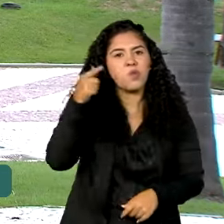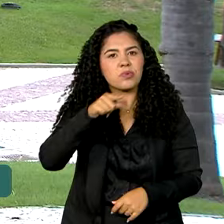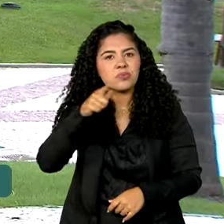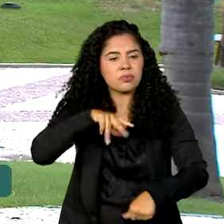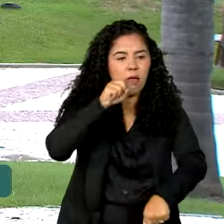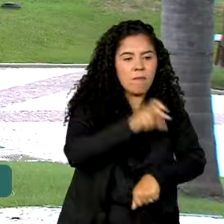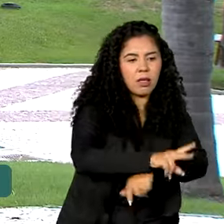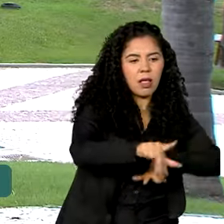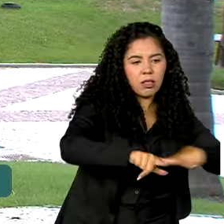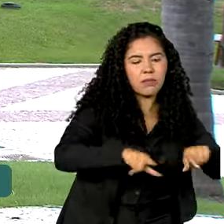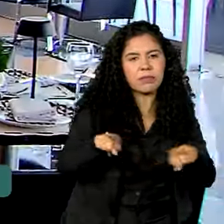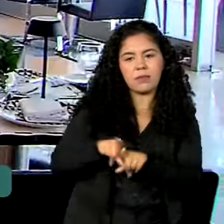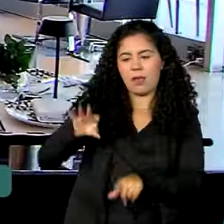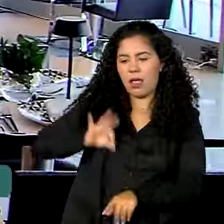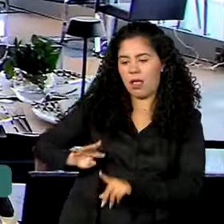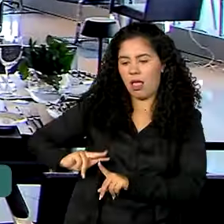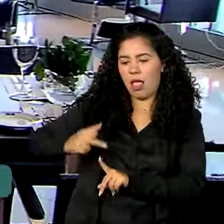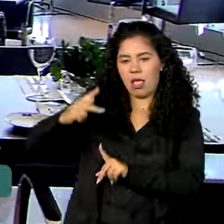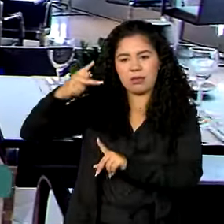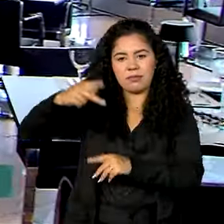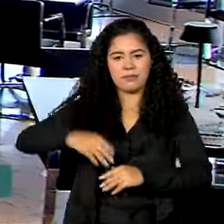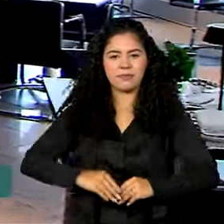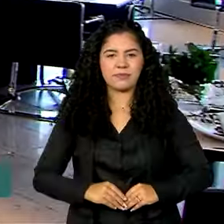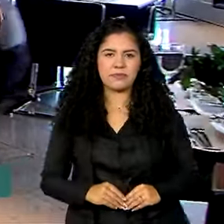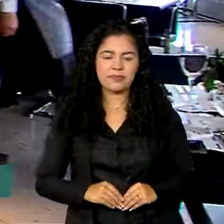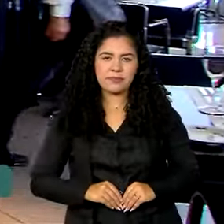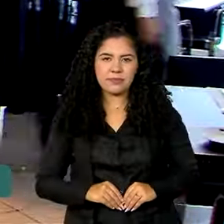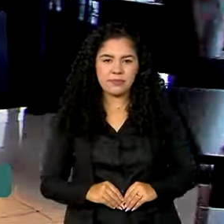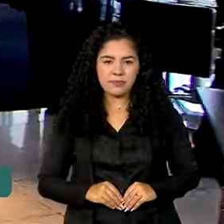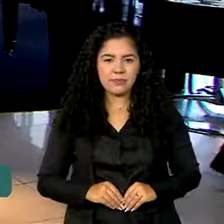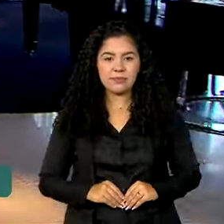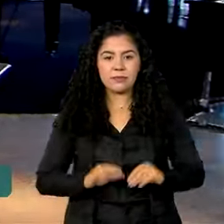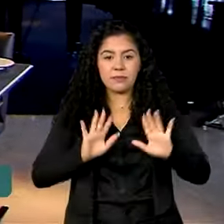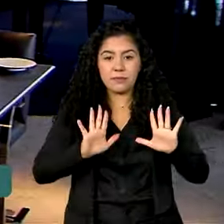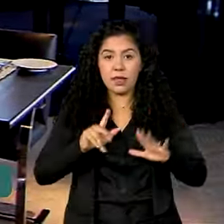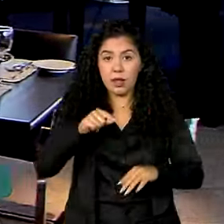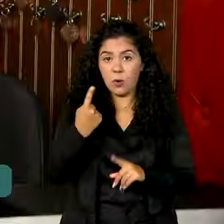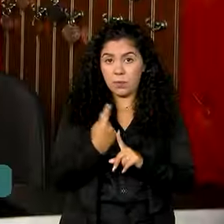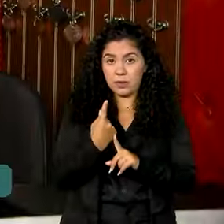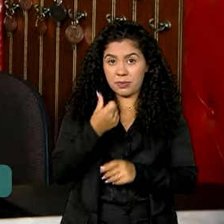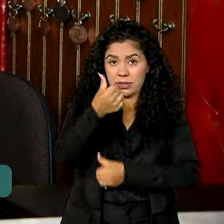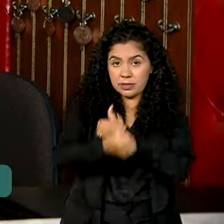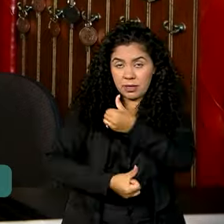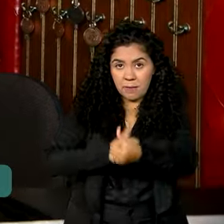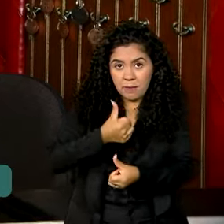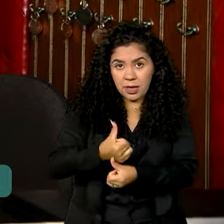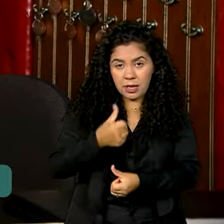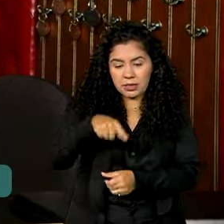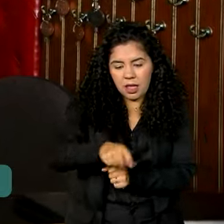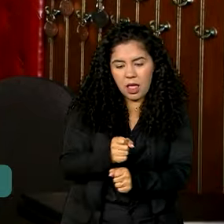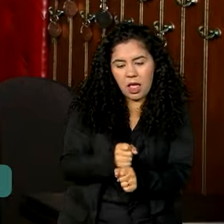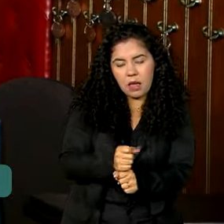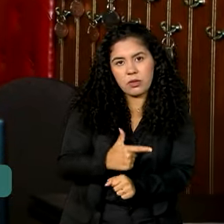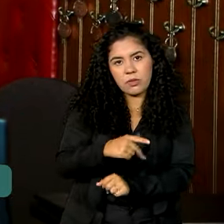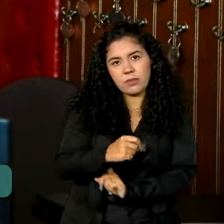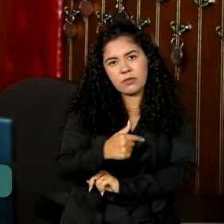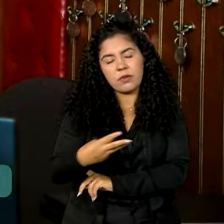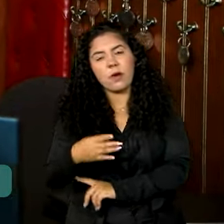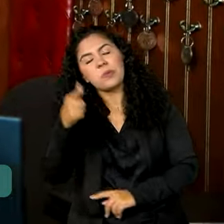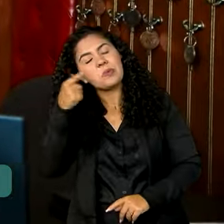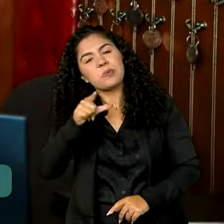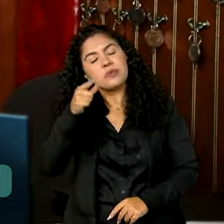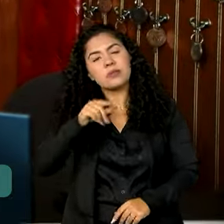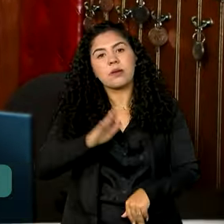empregos e renda. Só no primeiro semestre deste ano, foram criadas mais de 110